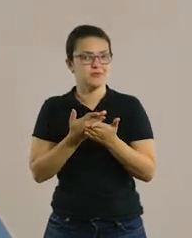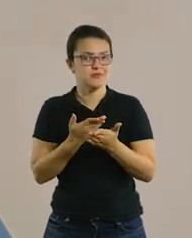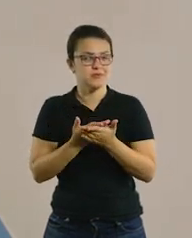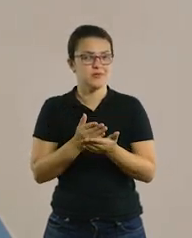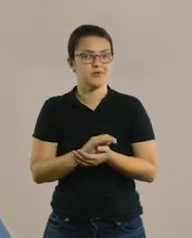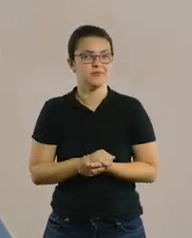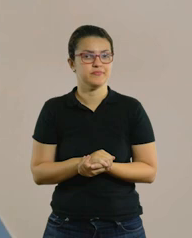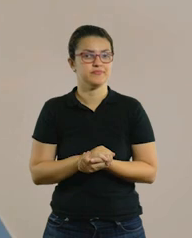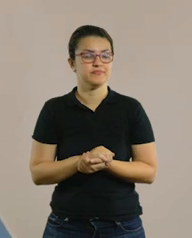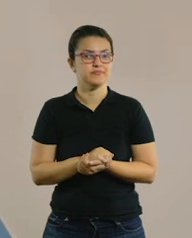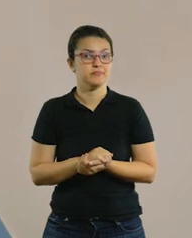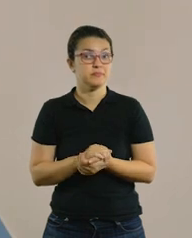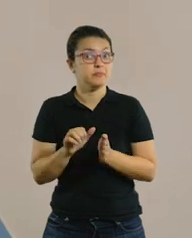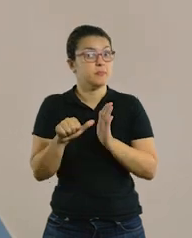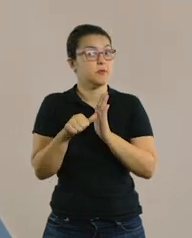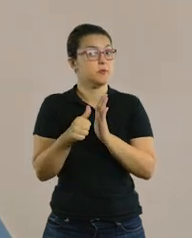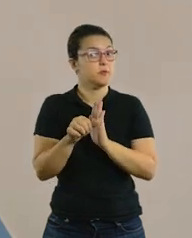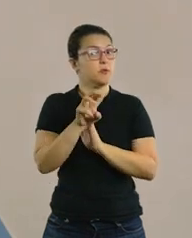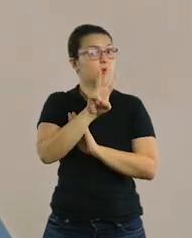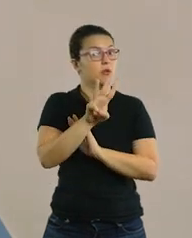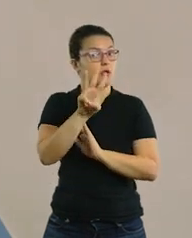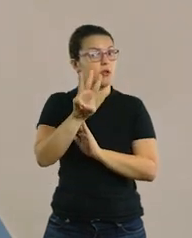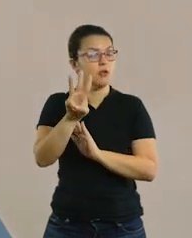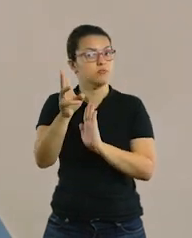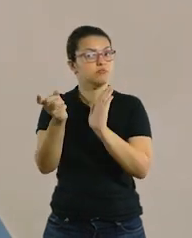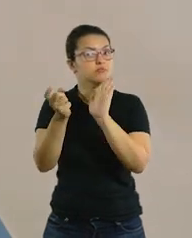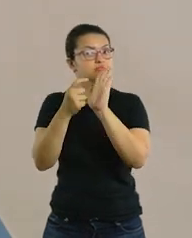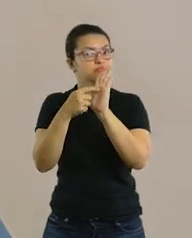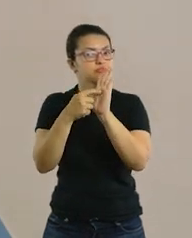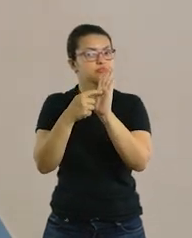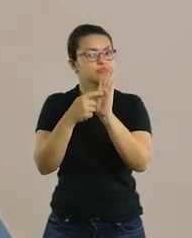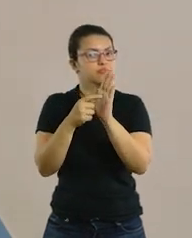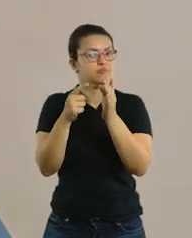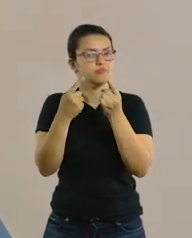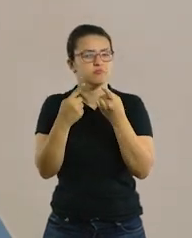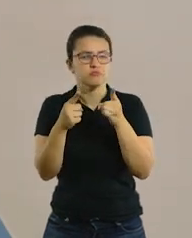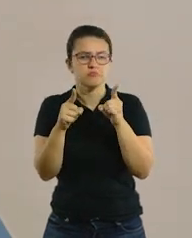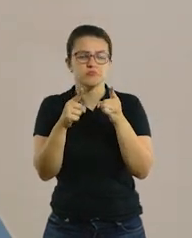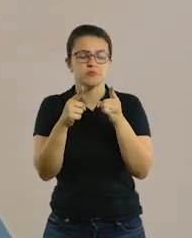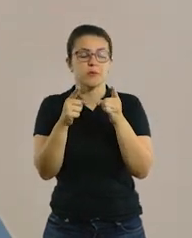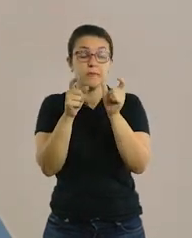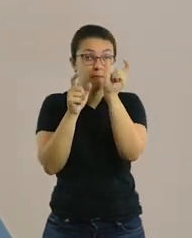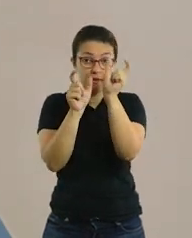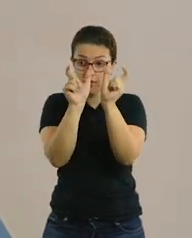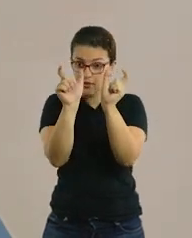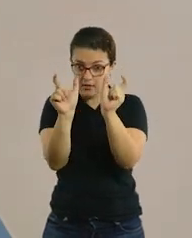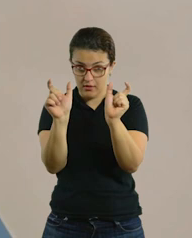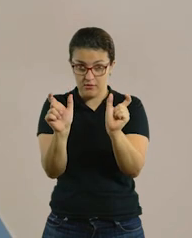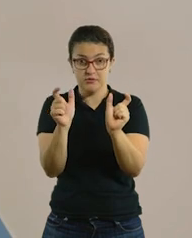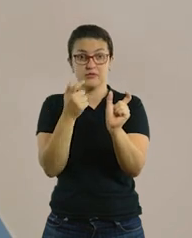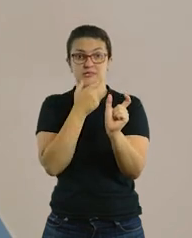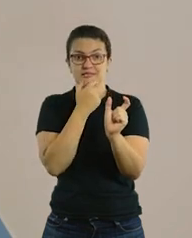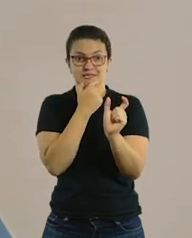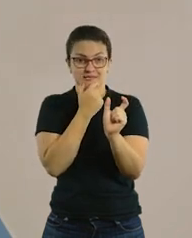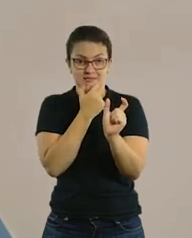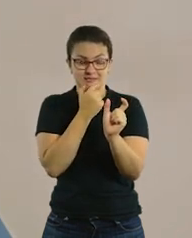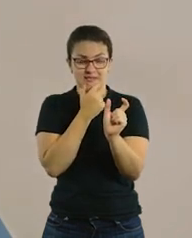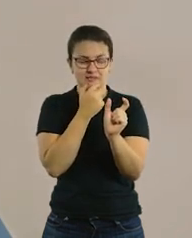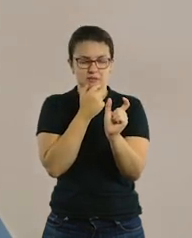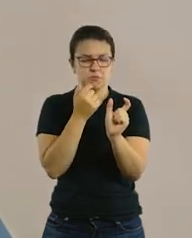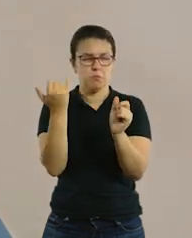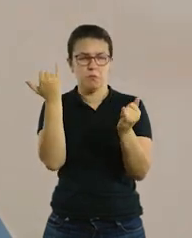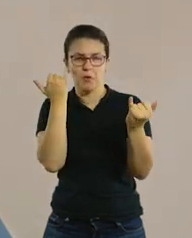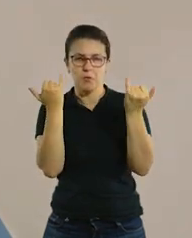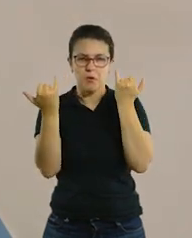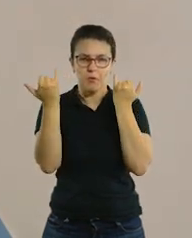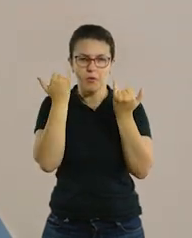E a atividade é o seguinte. Acesse primeiramente o link, escute novamente as palavras que são pronunciadas, trabalhem a